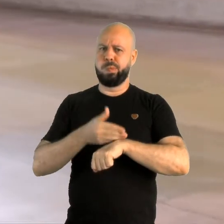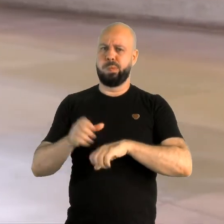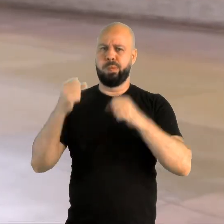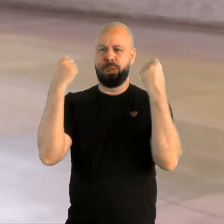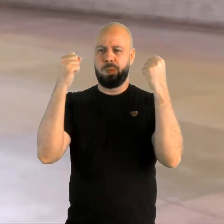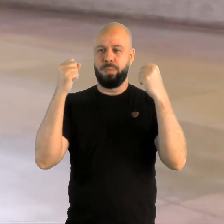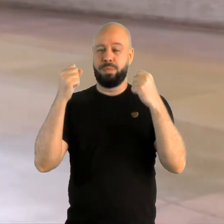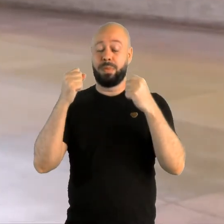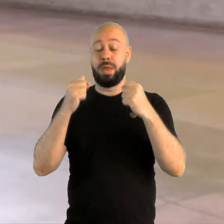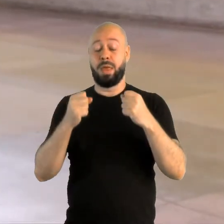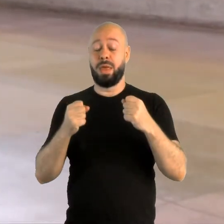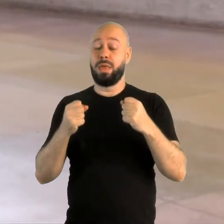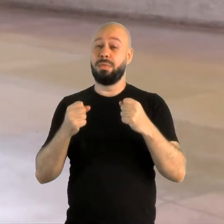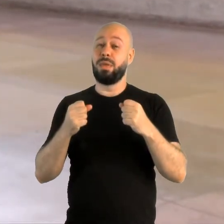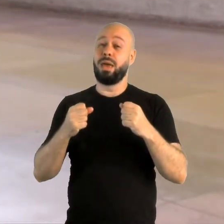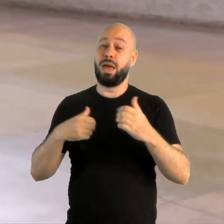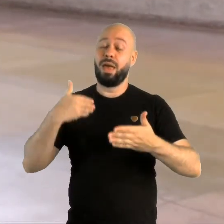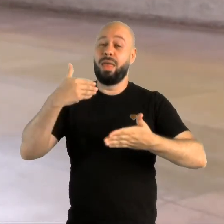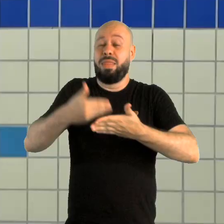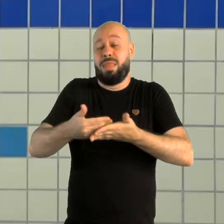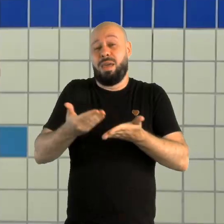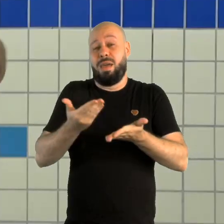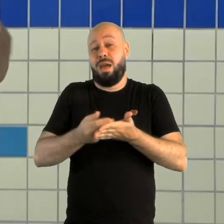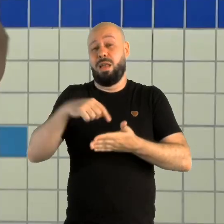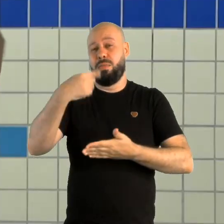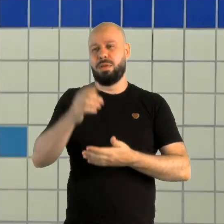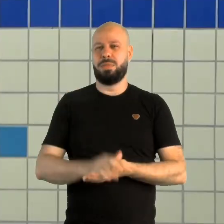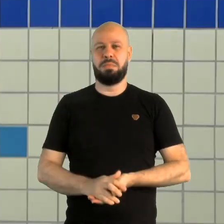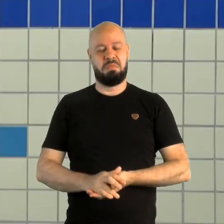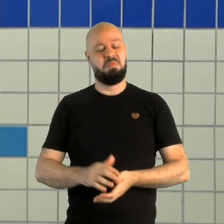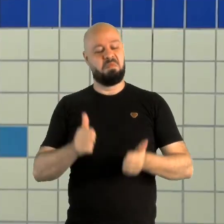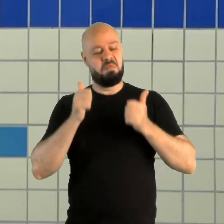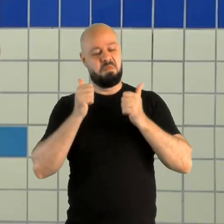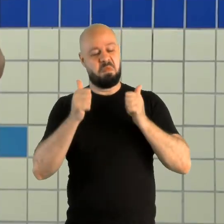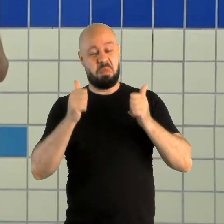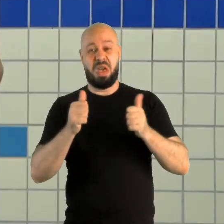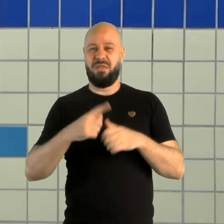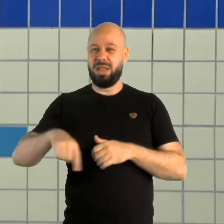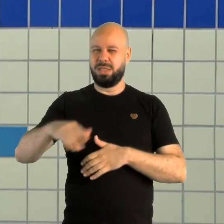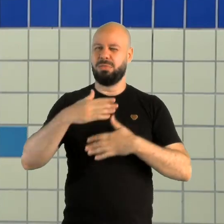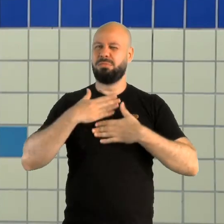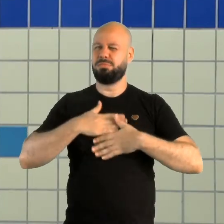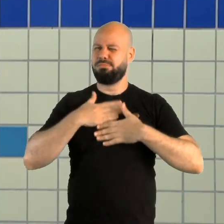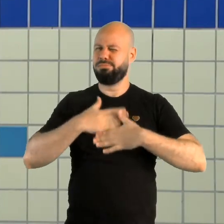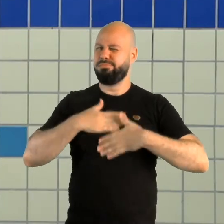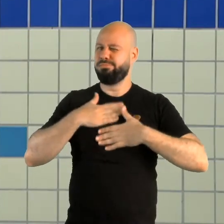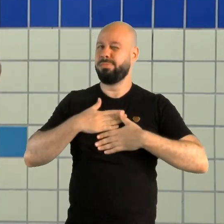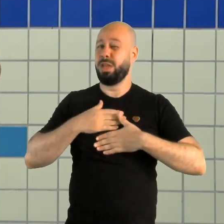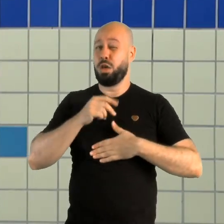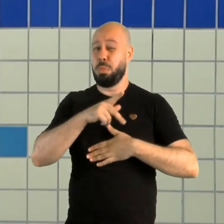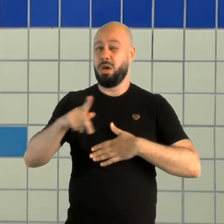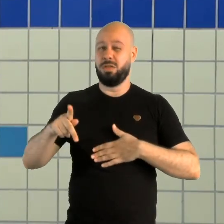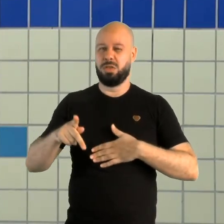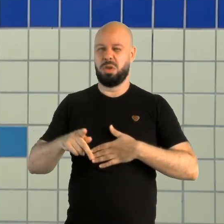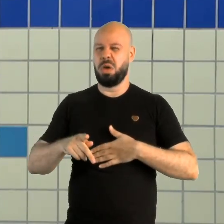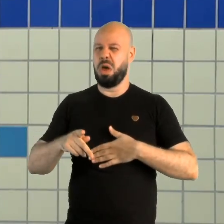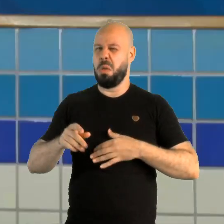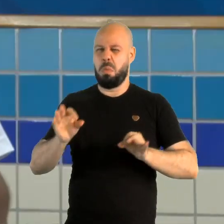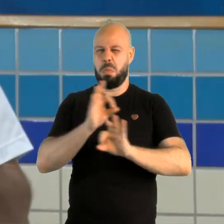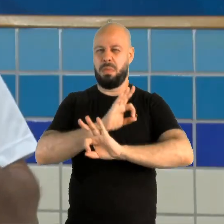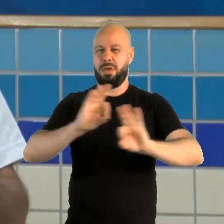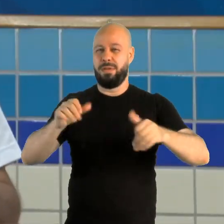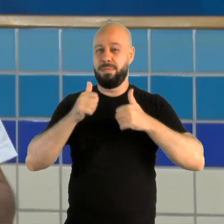até a próxima aula. Que bacana! Tenho certeza que você gostou da aula, né? Esses nossos professores arrasam, né?